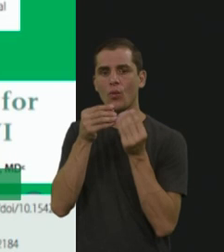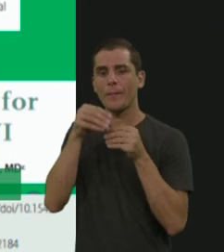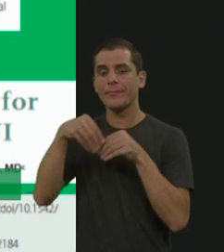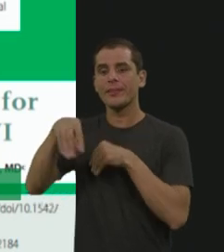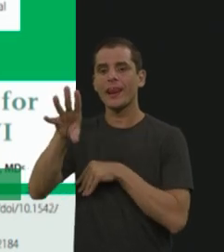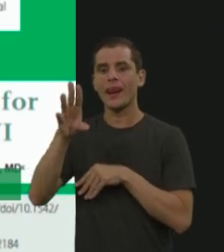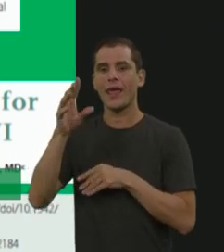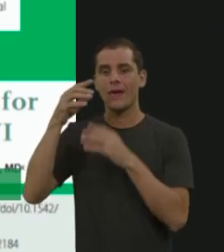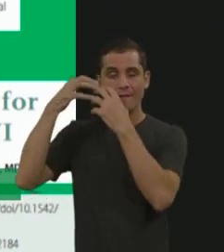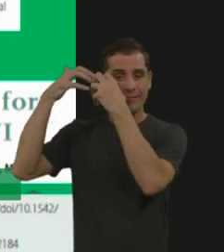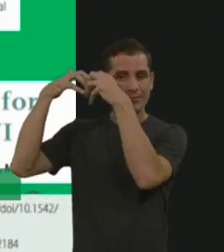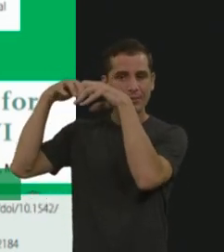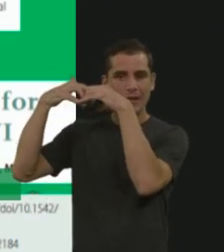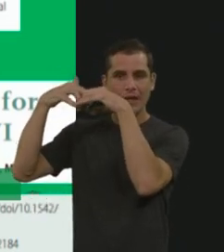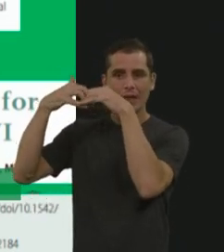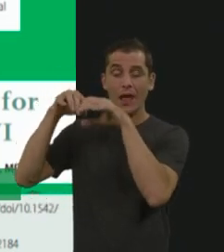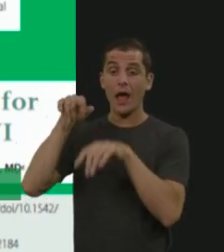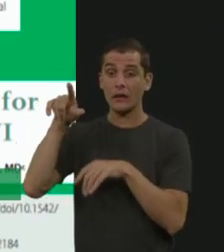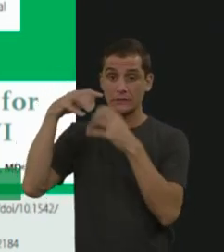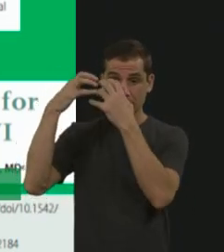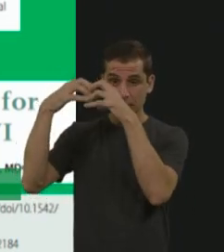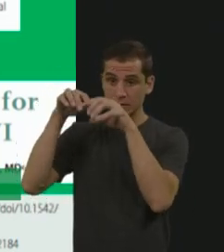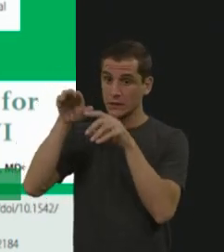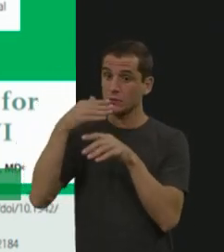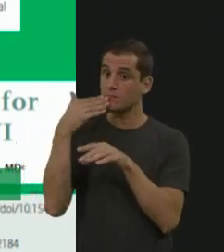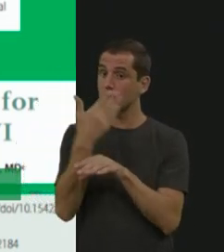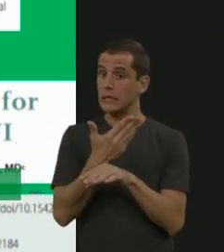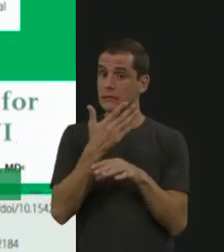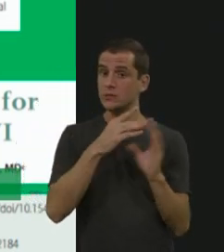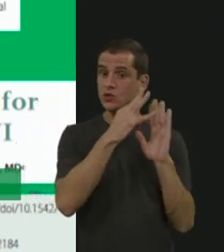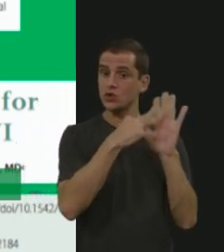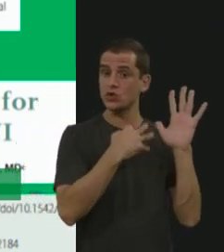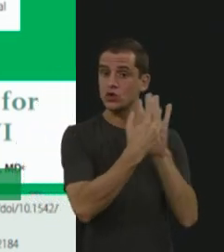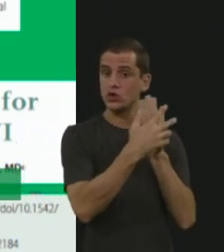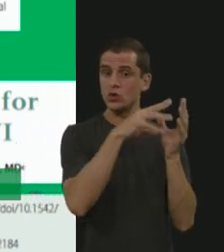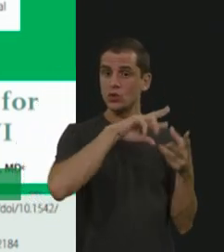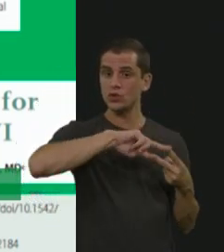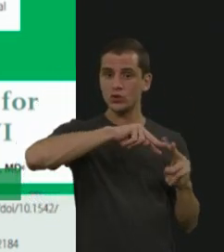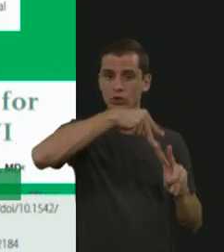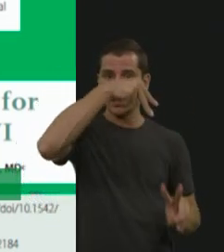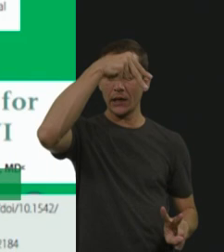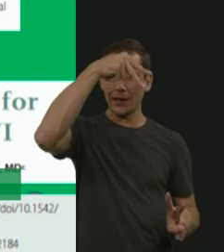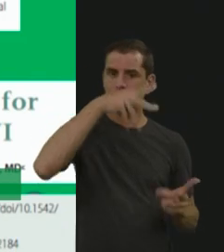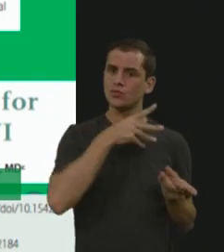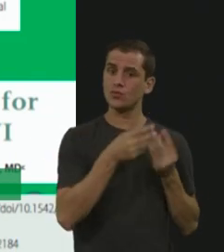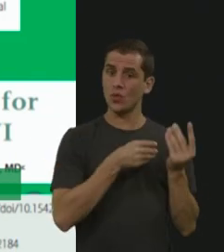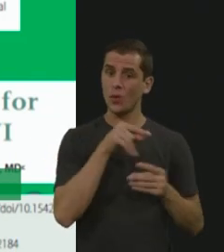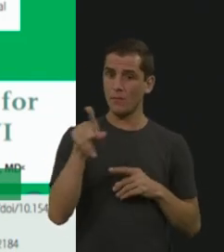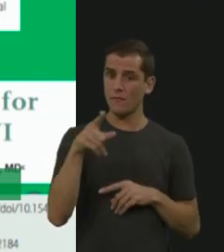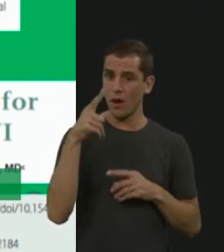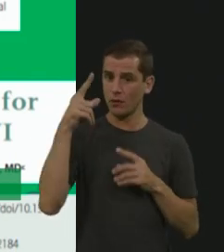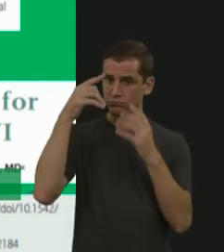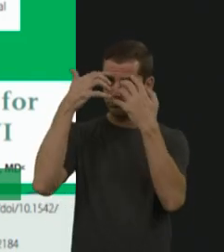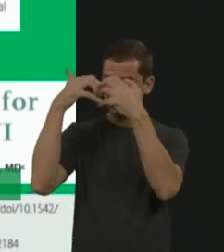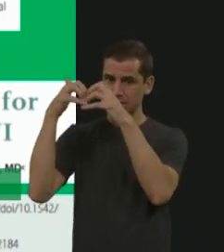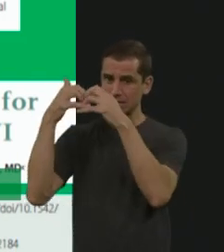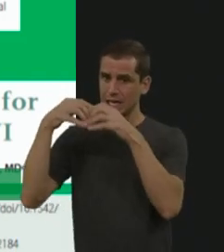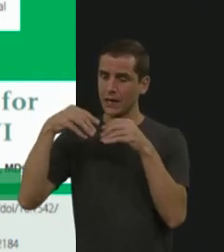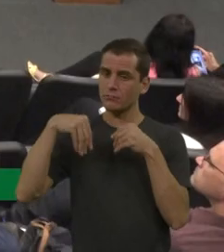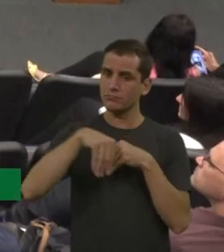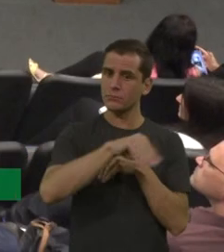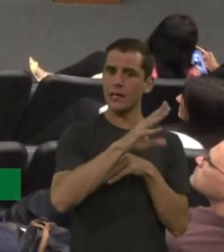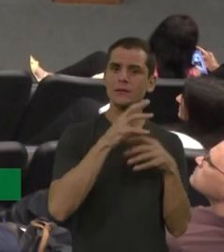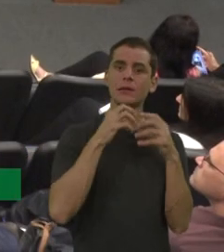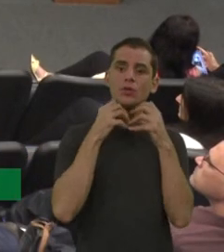e a neuro pediu um painel genético, assim, e aí, a neuro encaminhou para endócrino do cérebro,